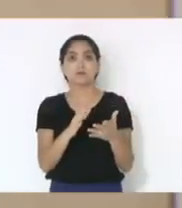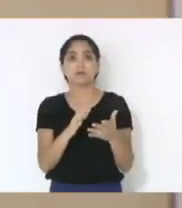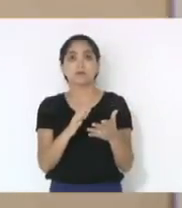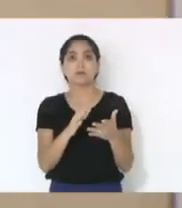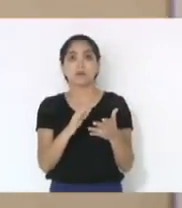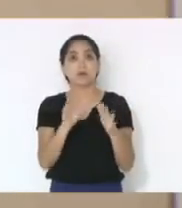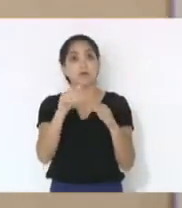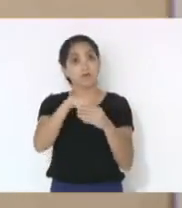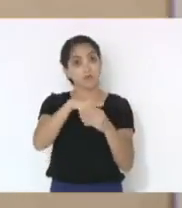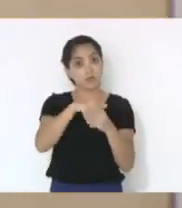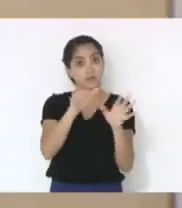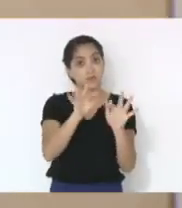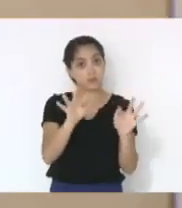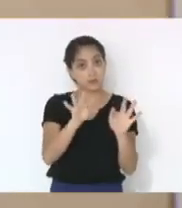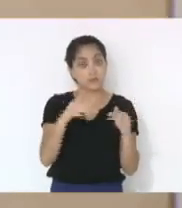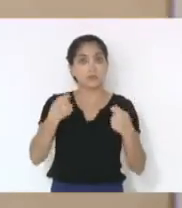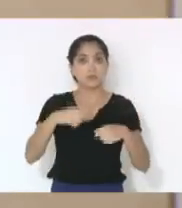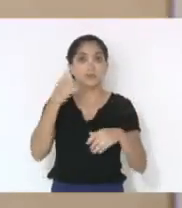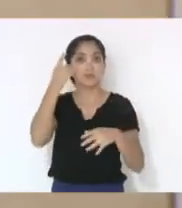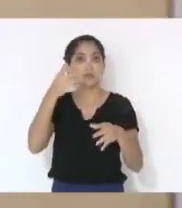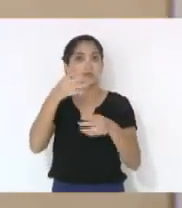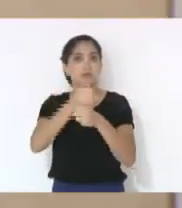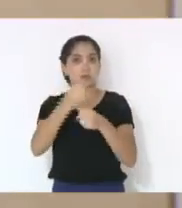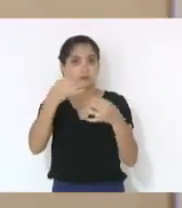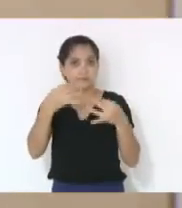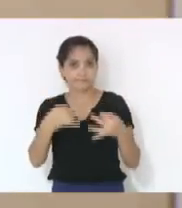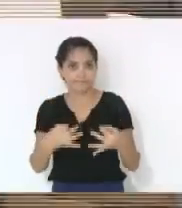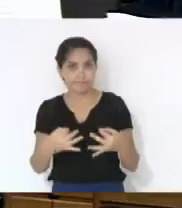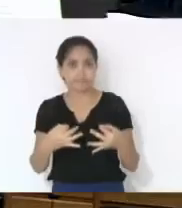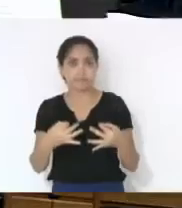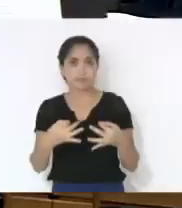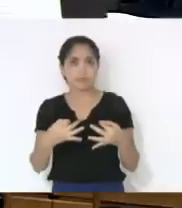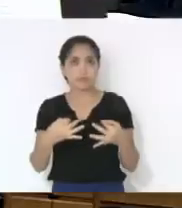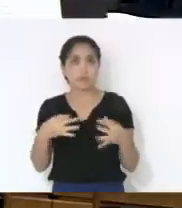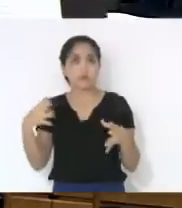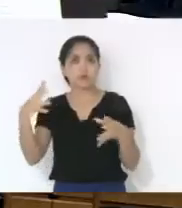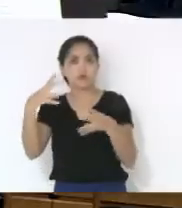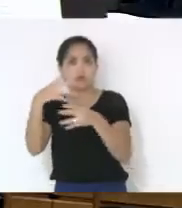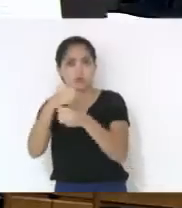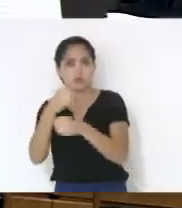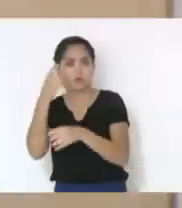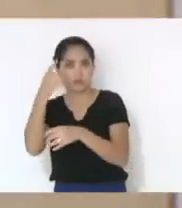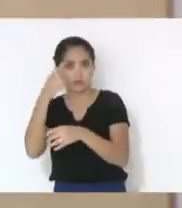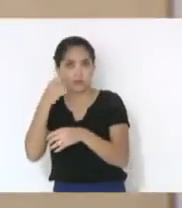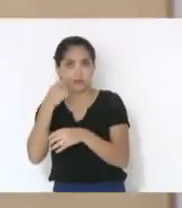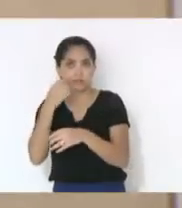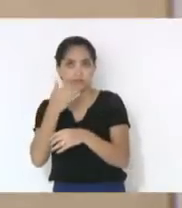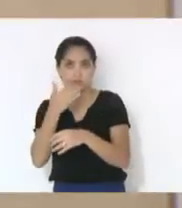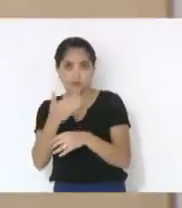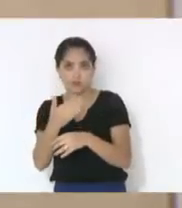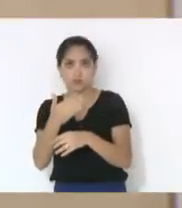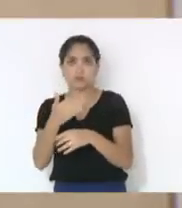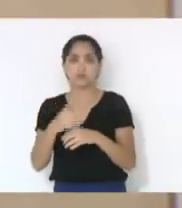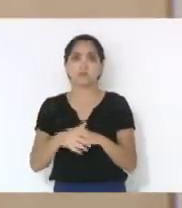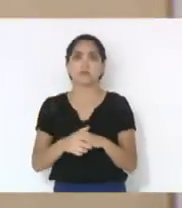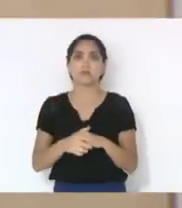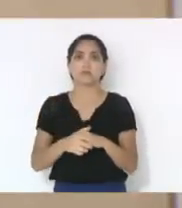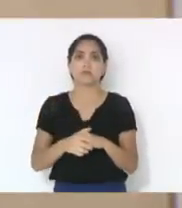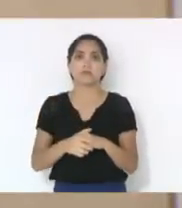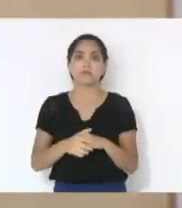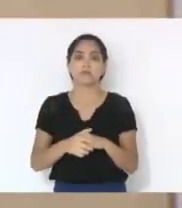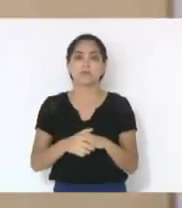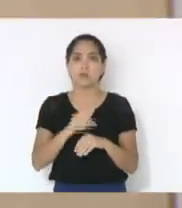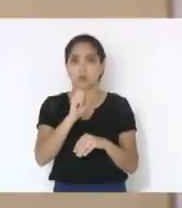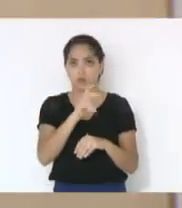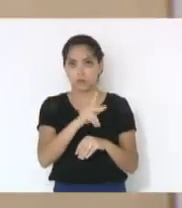simples, mas tem que ter quórum qualificado, ou seja... Então, eu peço conferência de quórum, por favor. eu terminar a discussão, nós vamos fazer conferência de